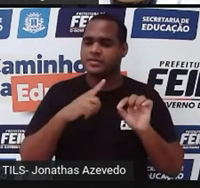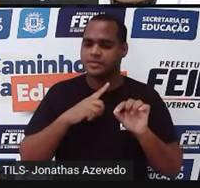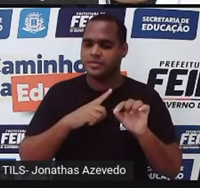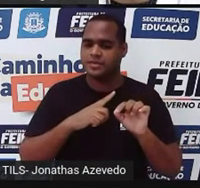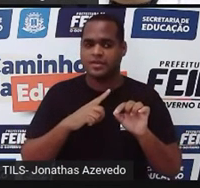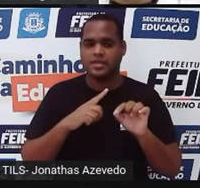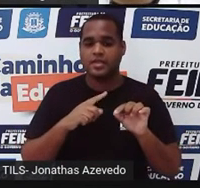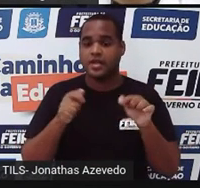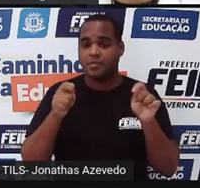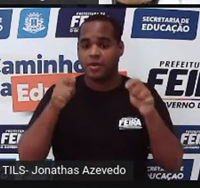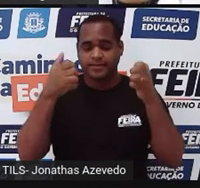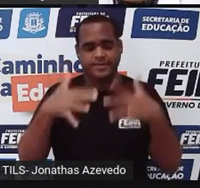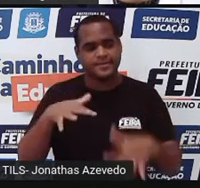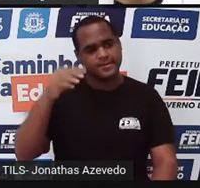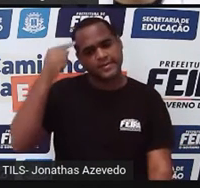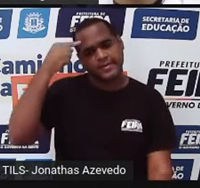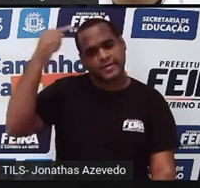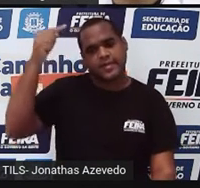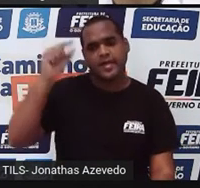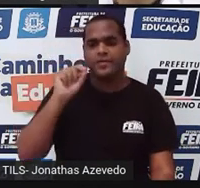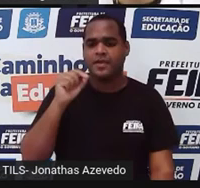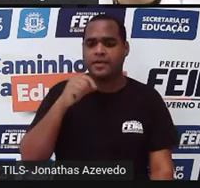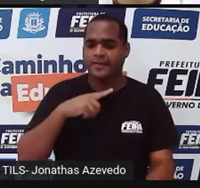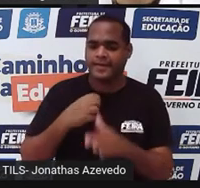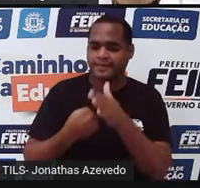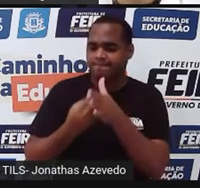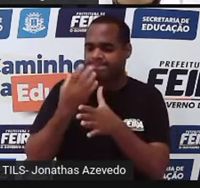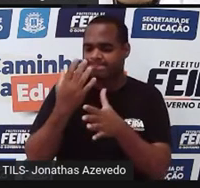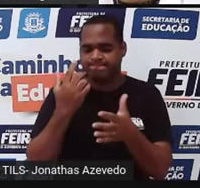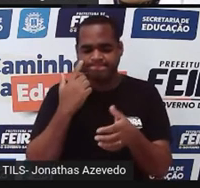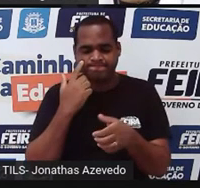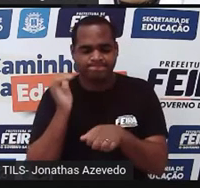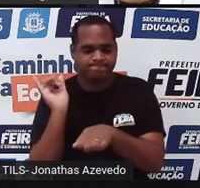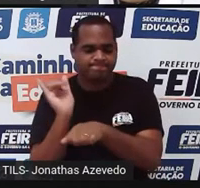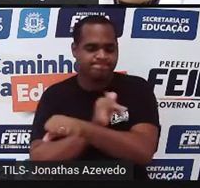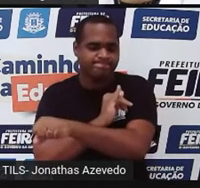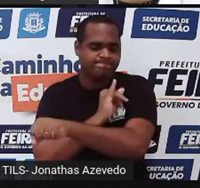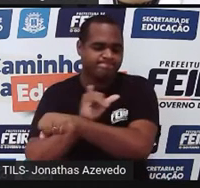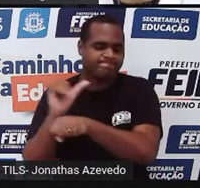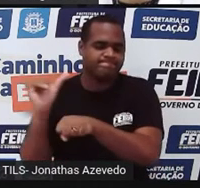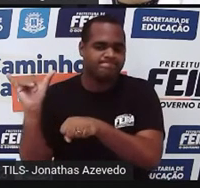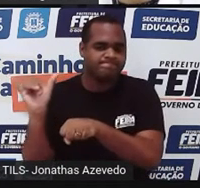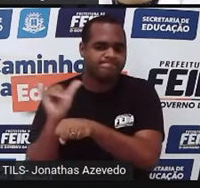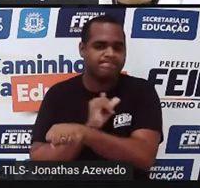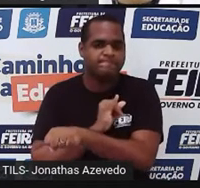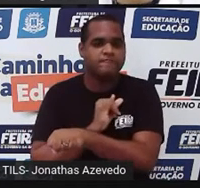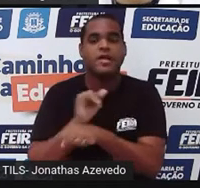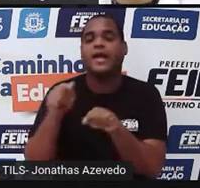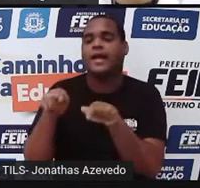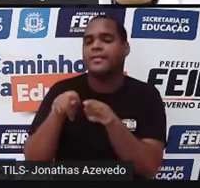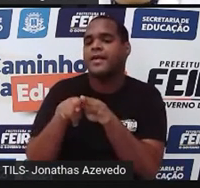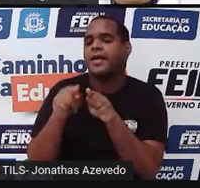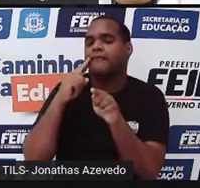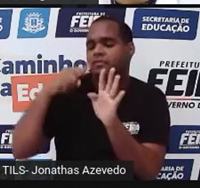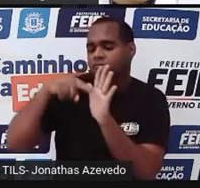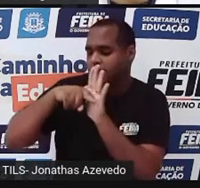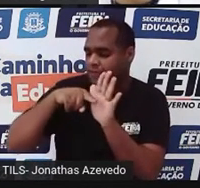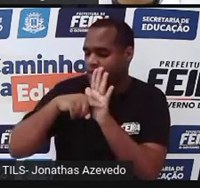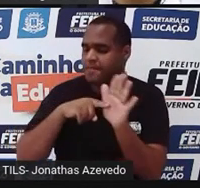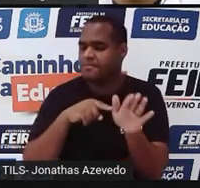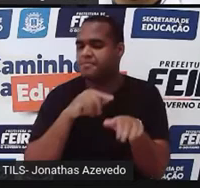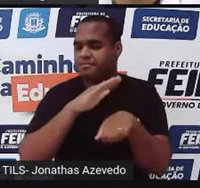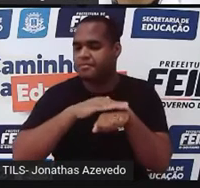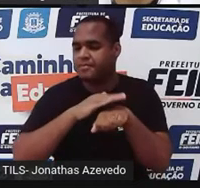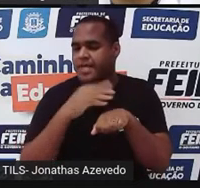ter as nossas ideias, criar as nossas estratégias. Tudo isso faz parte da investigação. Então, a gente